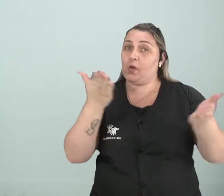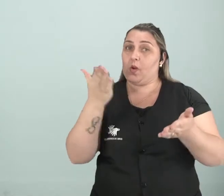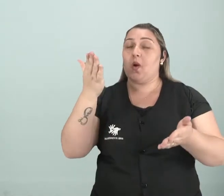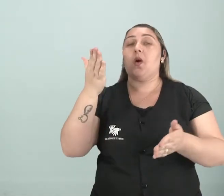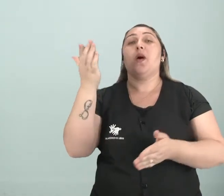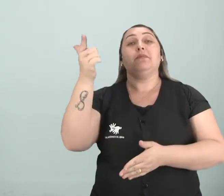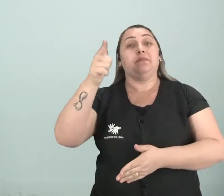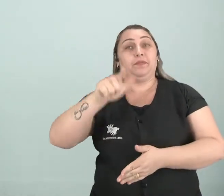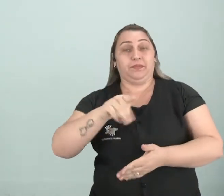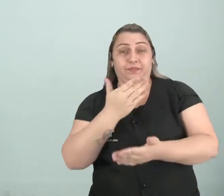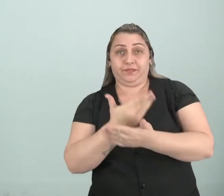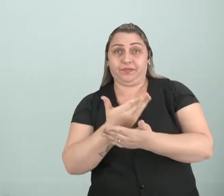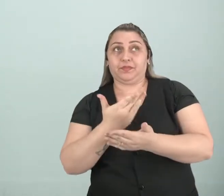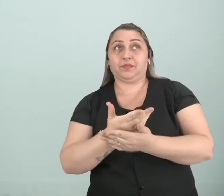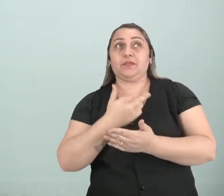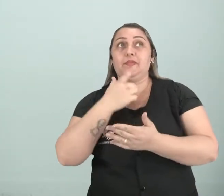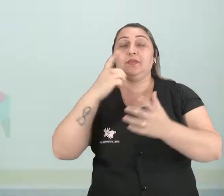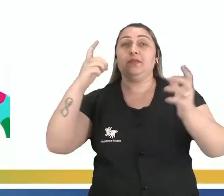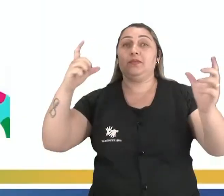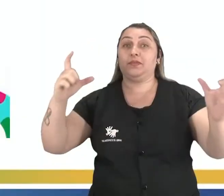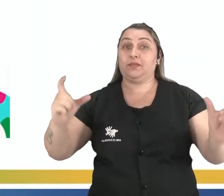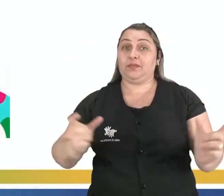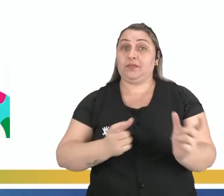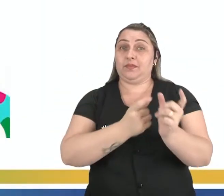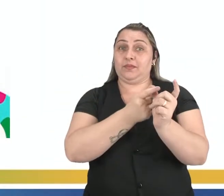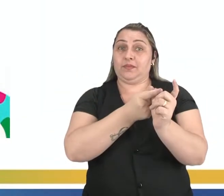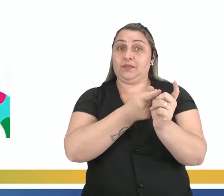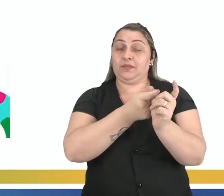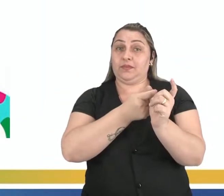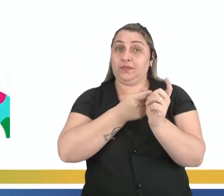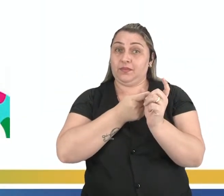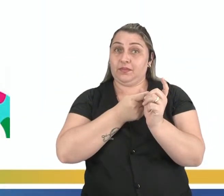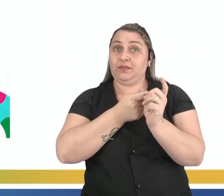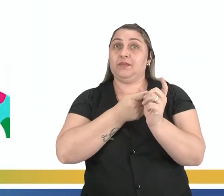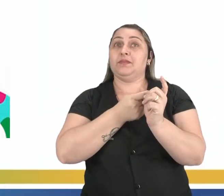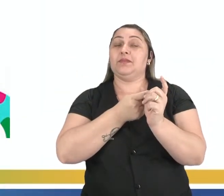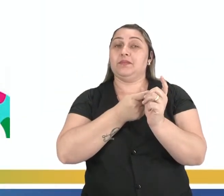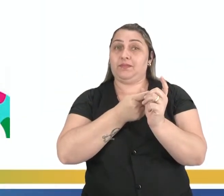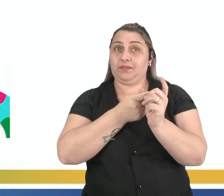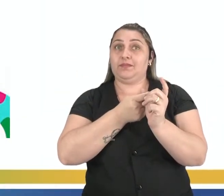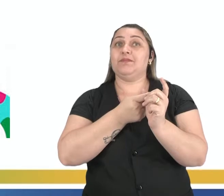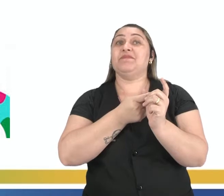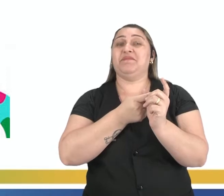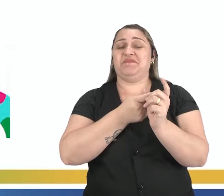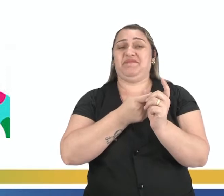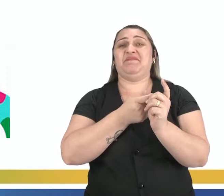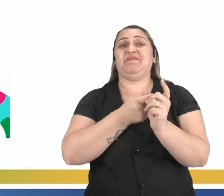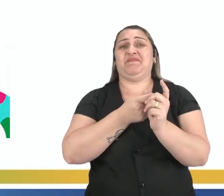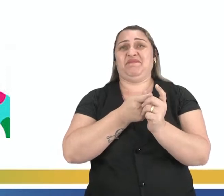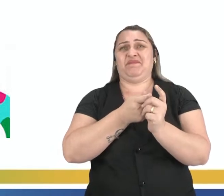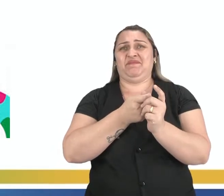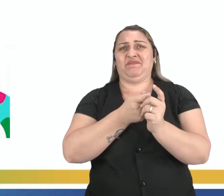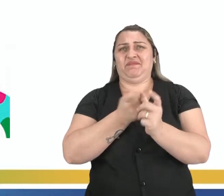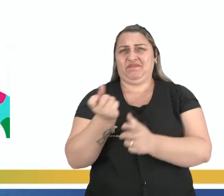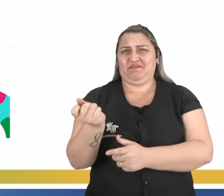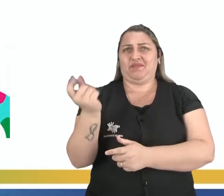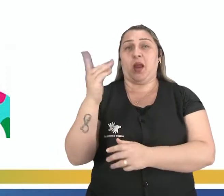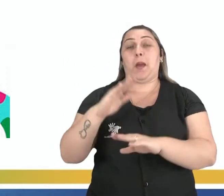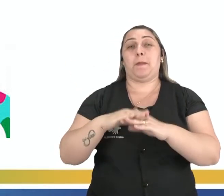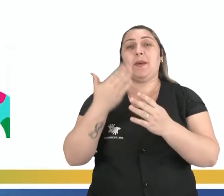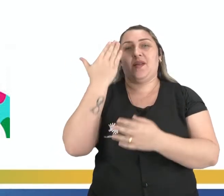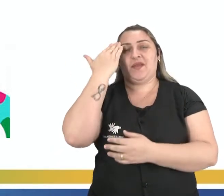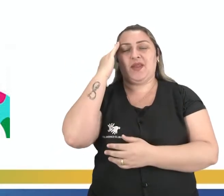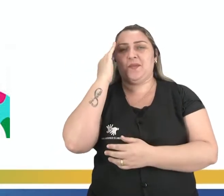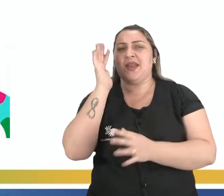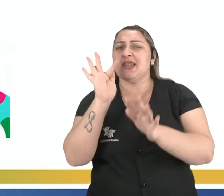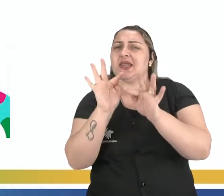Hoje nós vamos falar sobre Coordinating Conjunctions. É um nome meio estranho, né? Mas o entendimento é